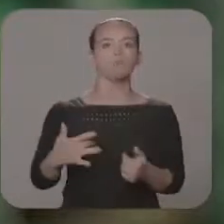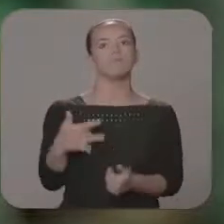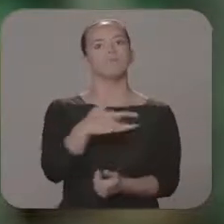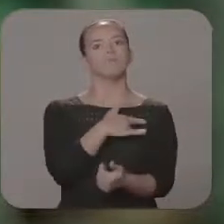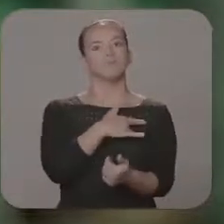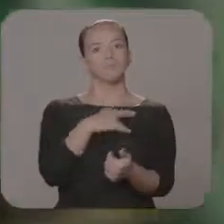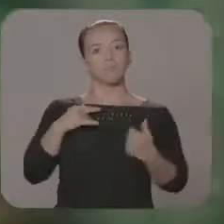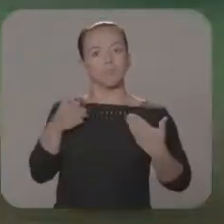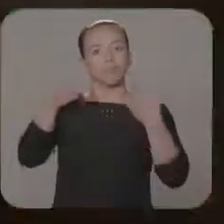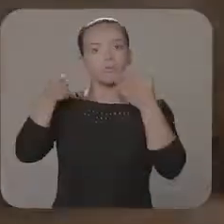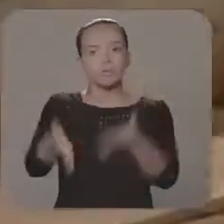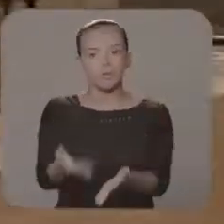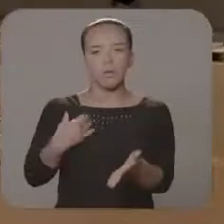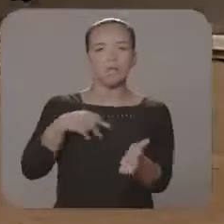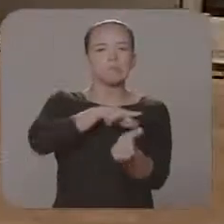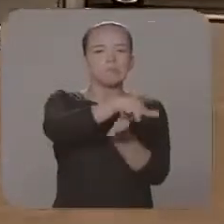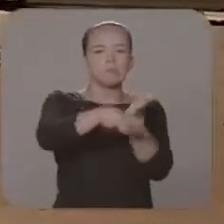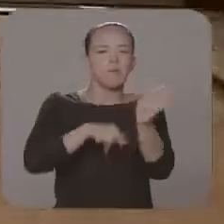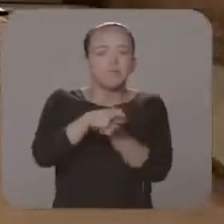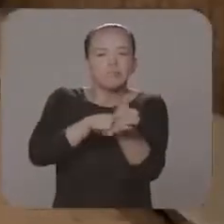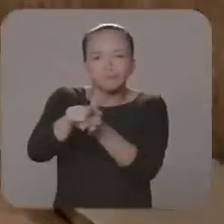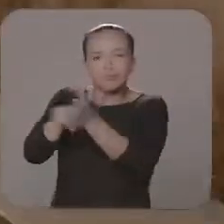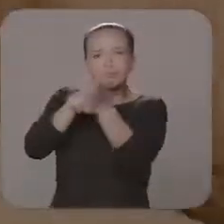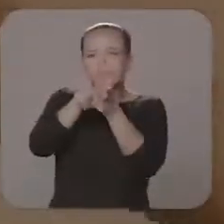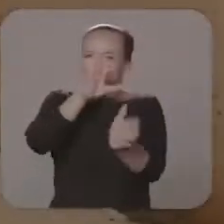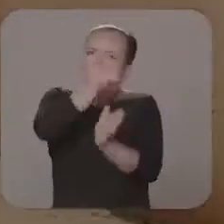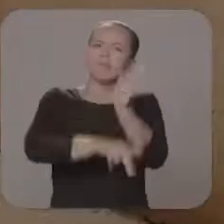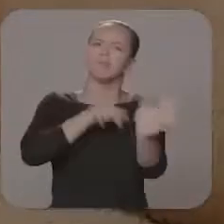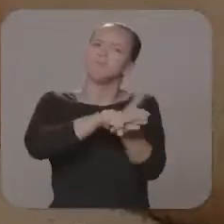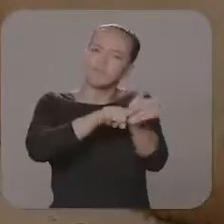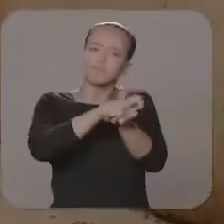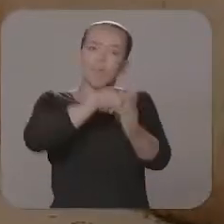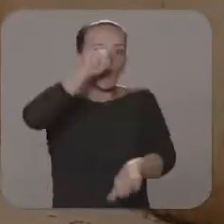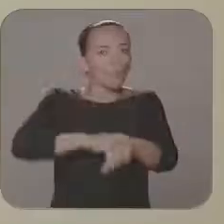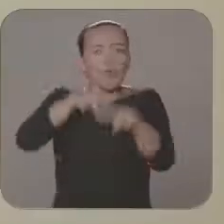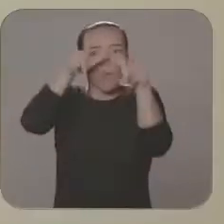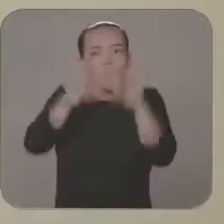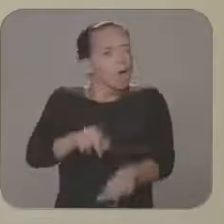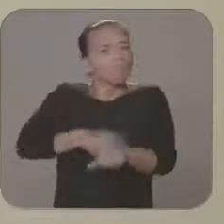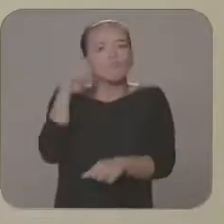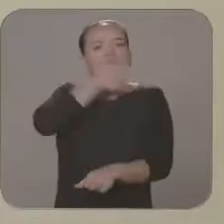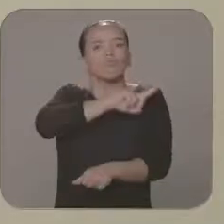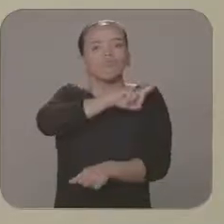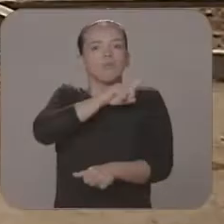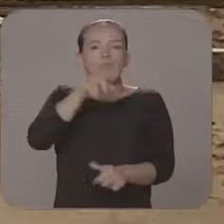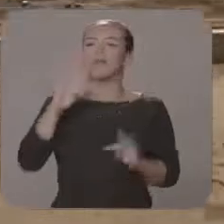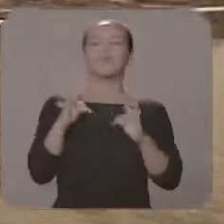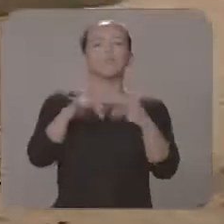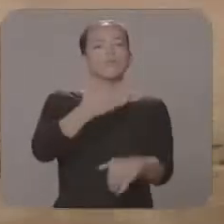administrar o sistema penitenciário. Nós temos um presídio aqui na Gameleira, no Complexo da Gameleira, que tem em torno de